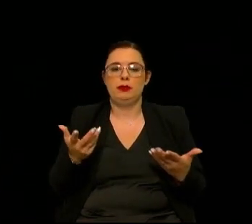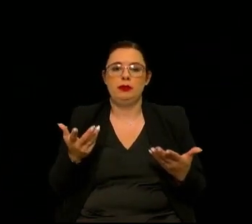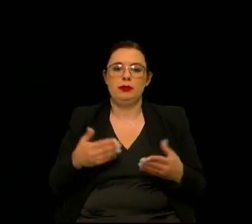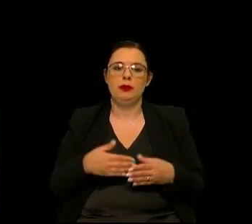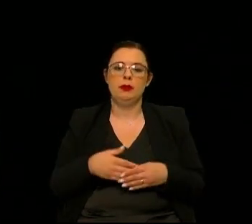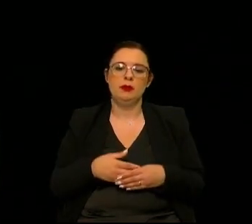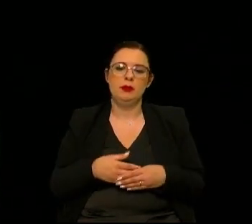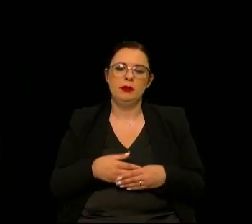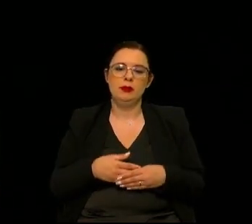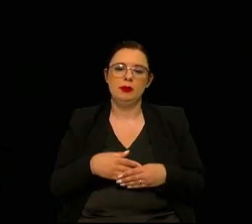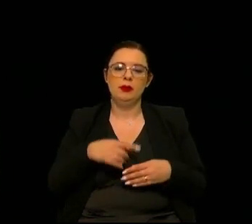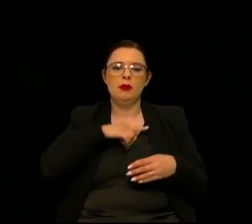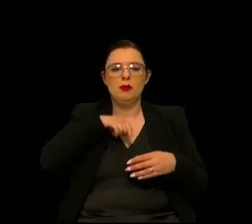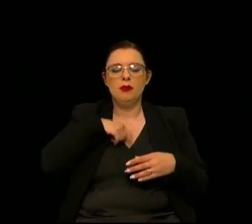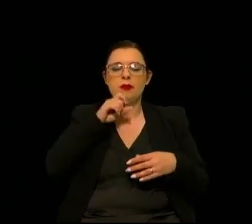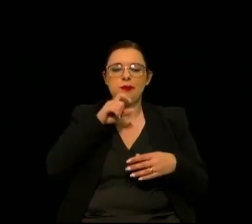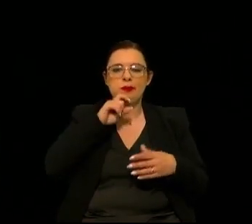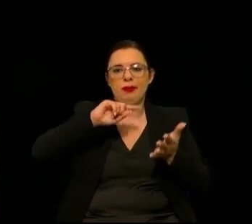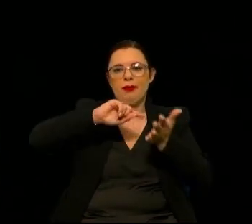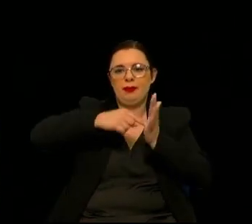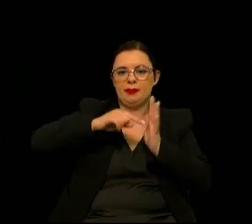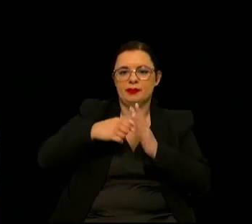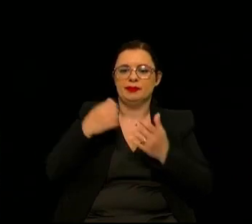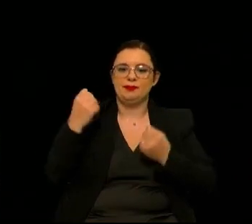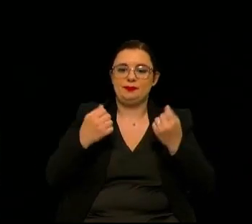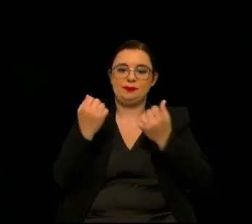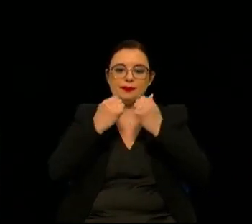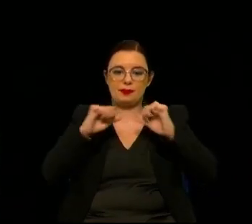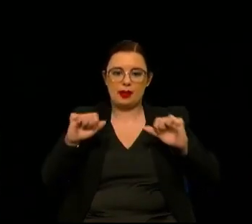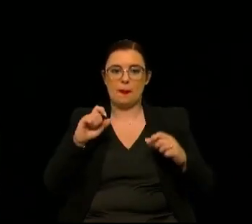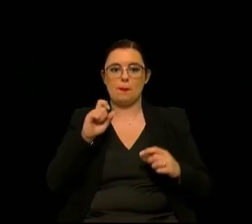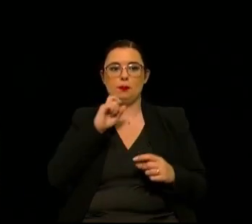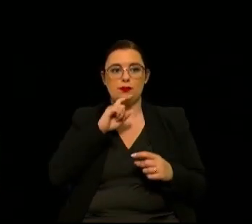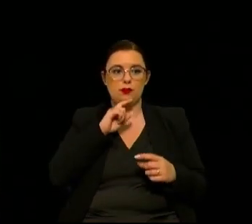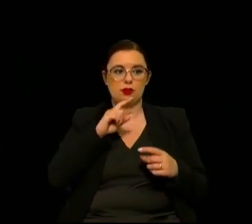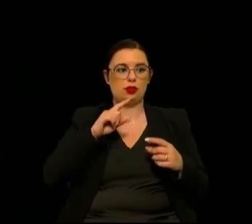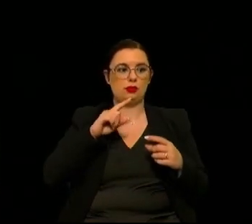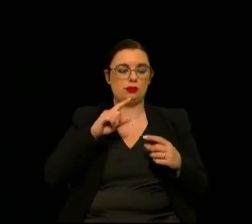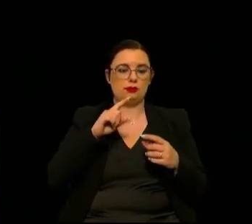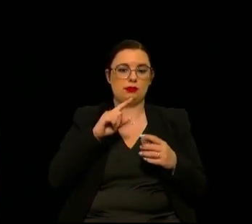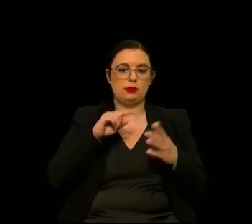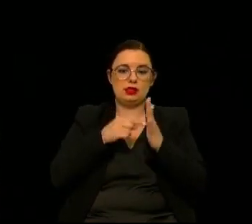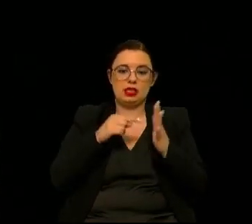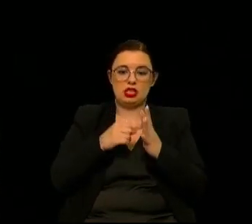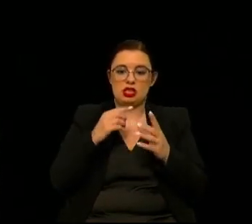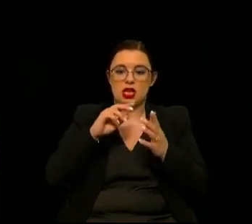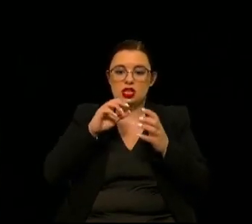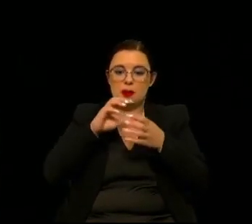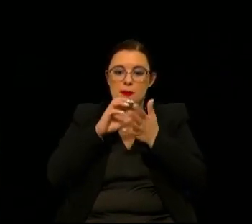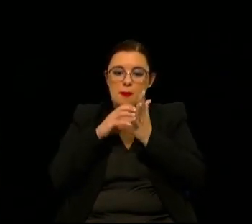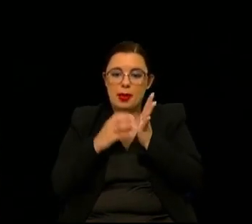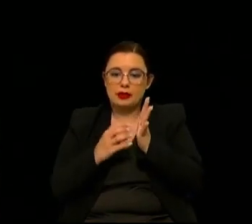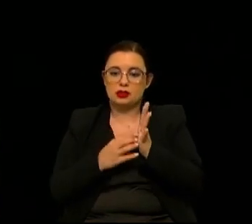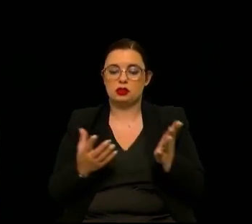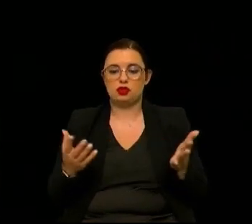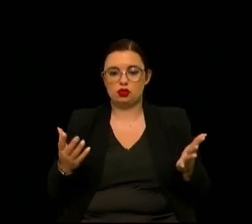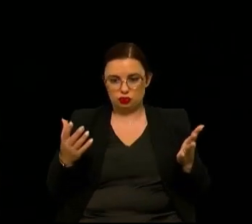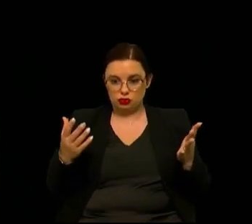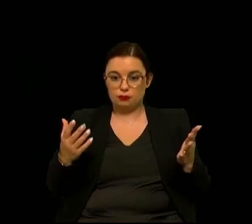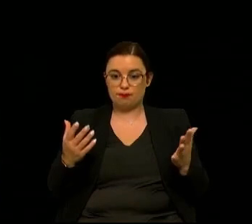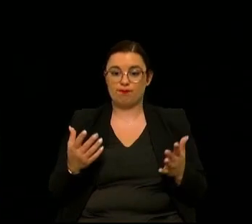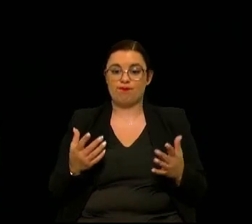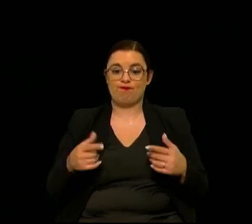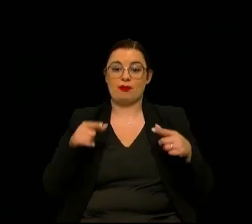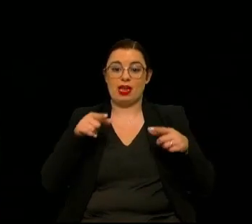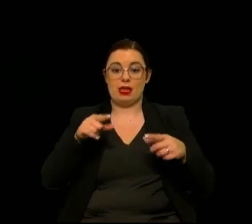se possam fazer testes aos veículos autónomos possam fazer testes às componentes dos veículos autónomos e isso como melhor do que ninguém